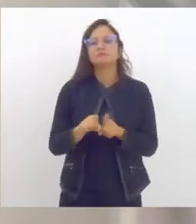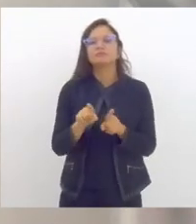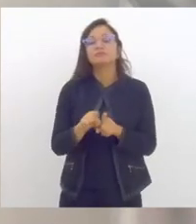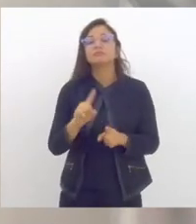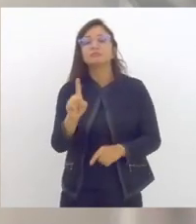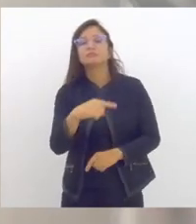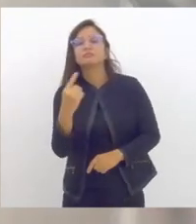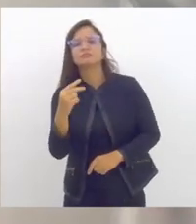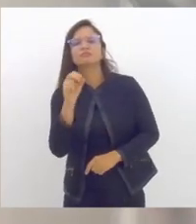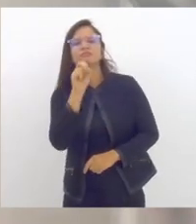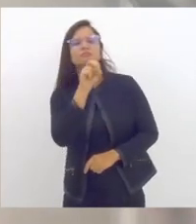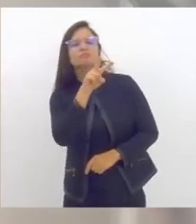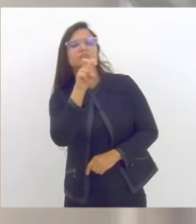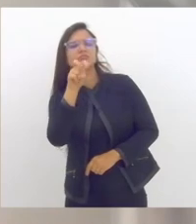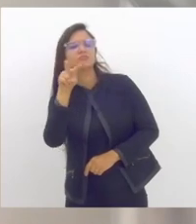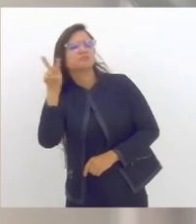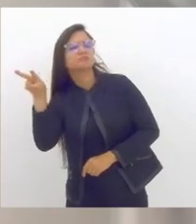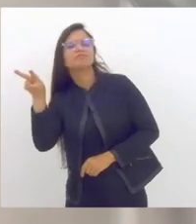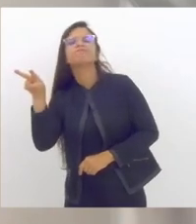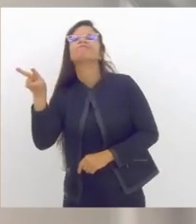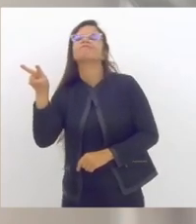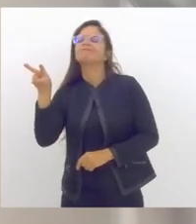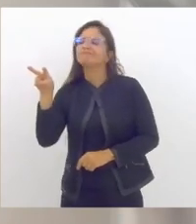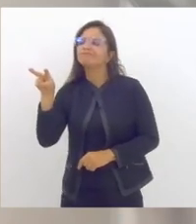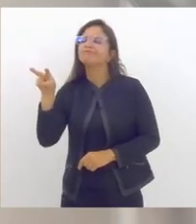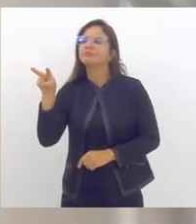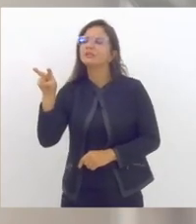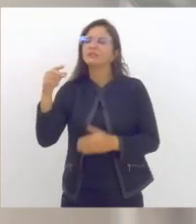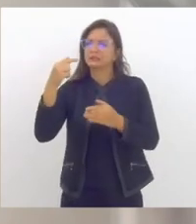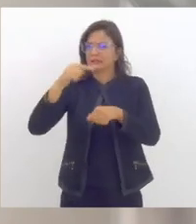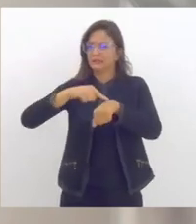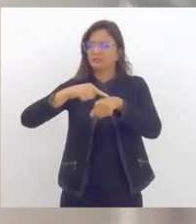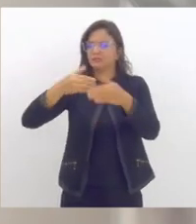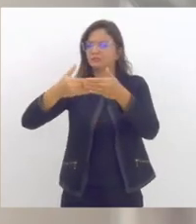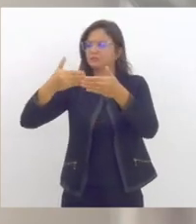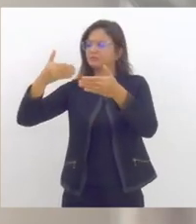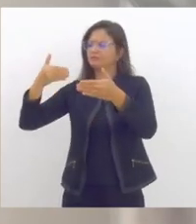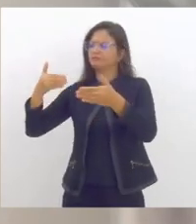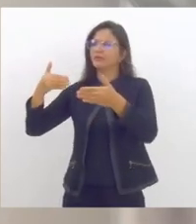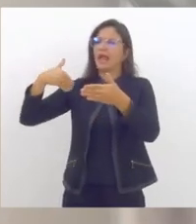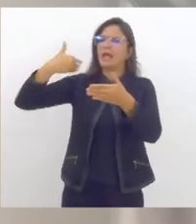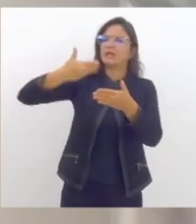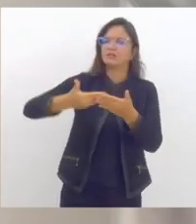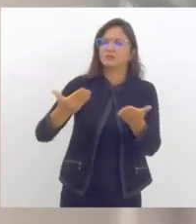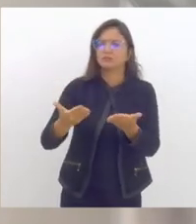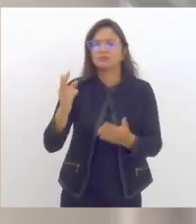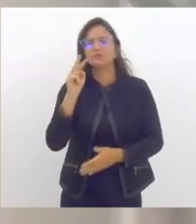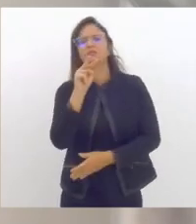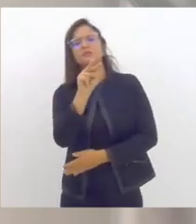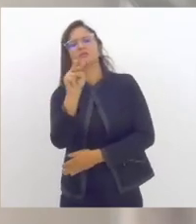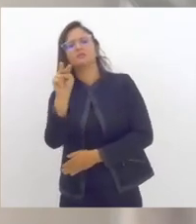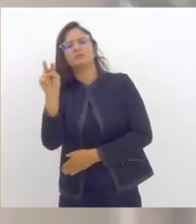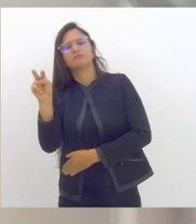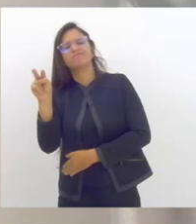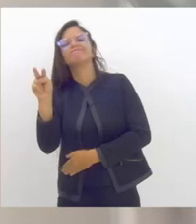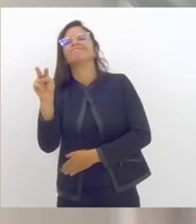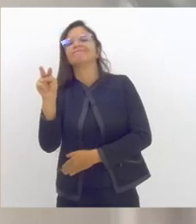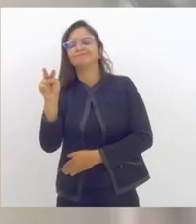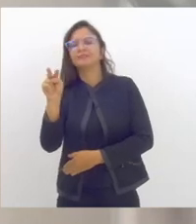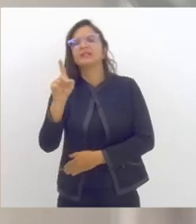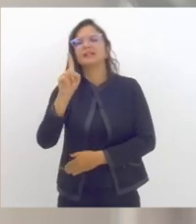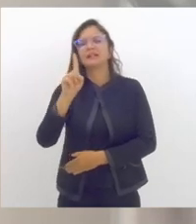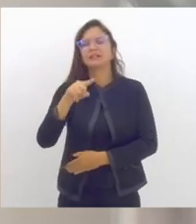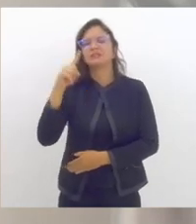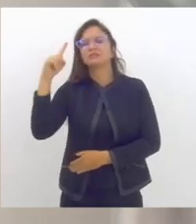no último período como, não obstante o processo sempre complexo de